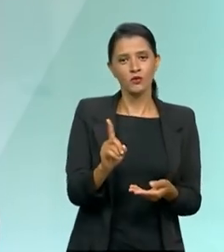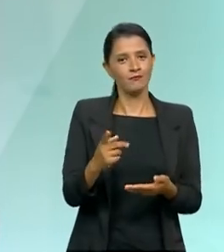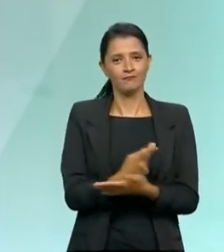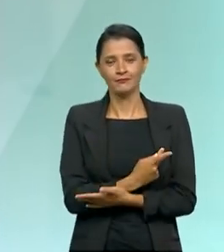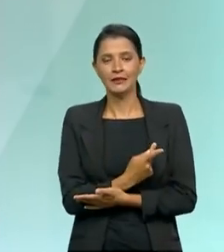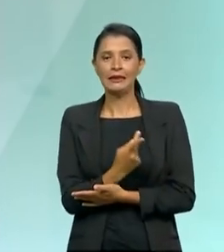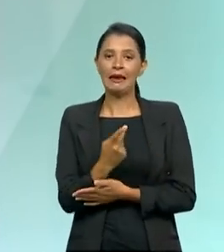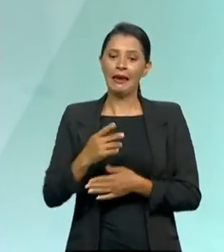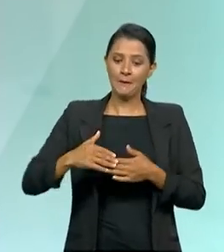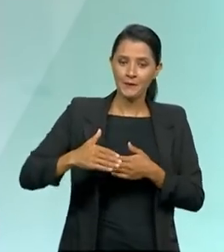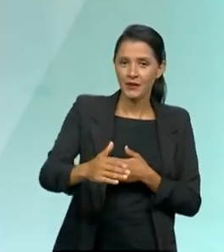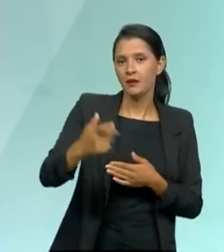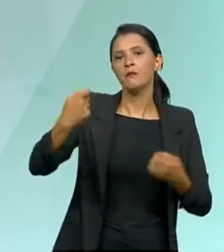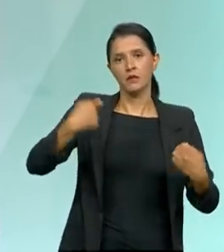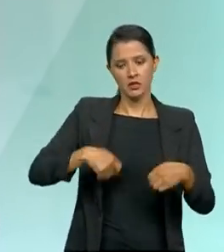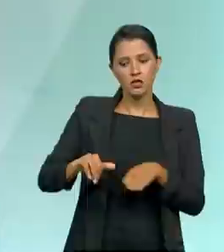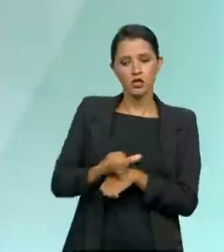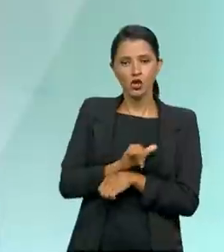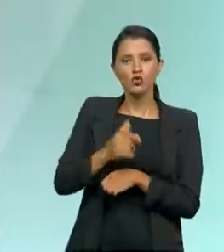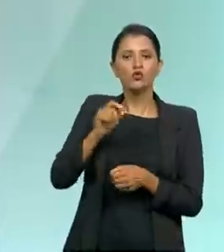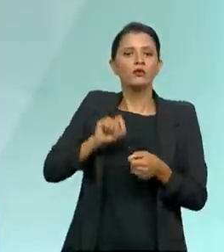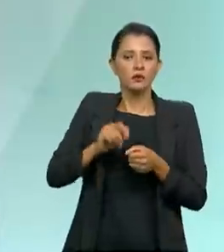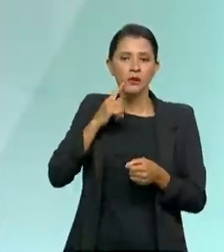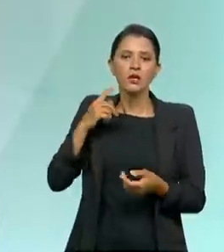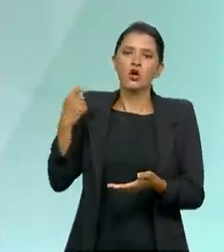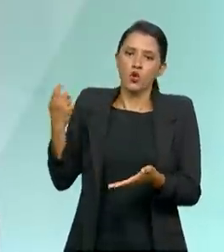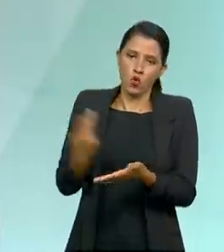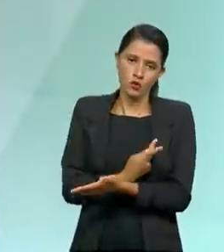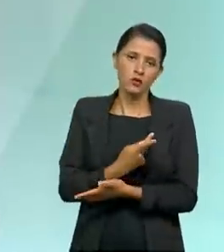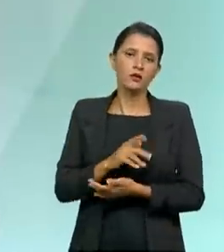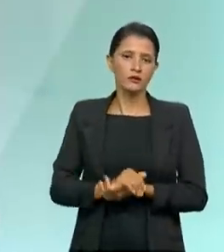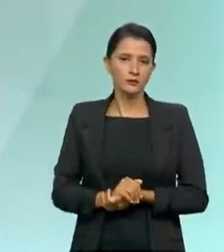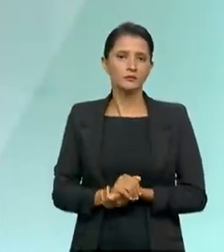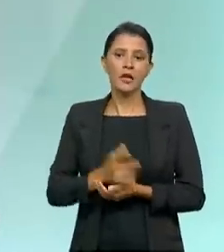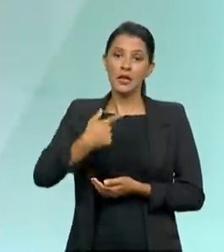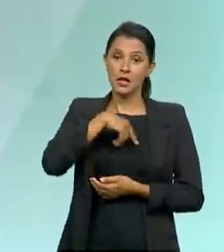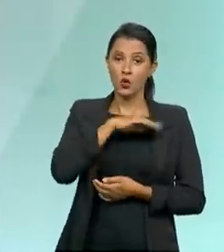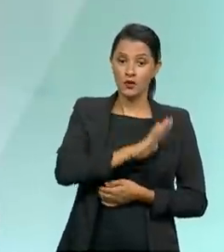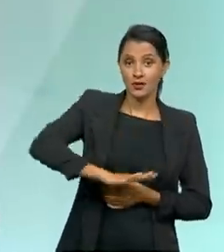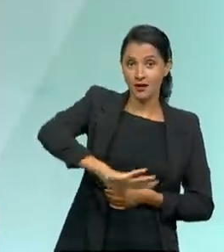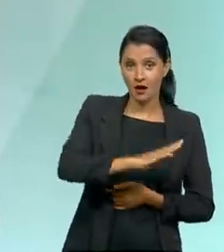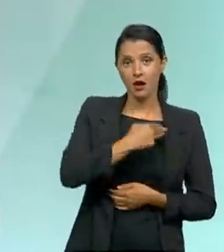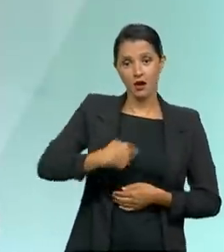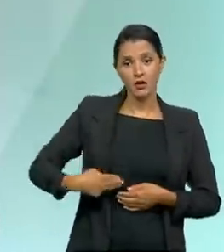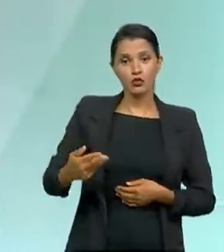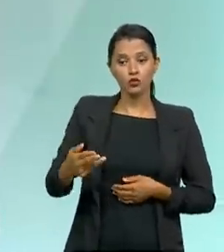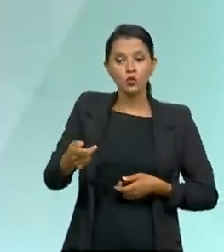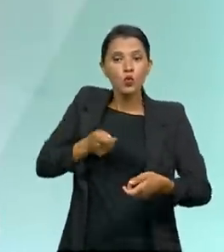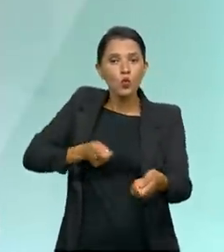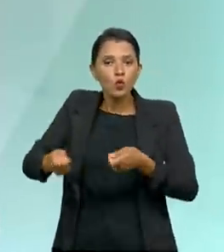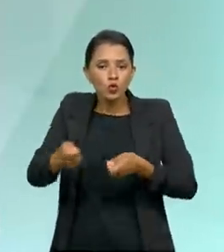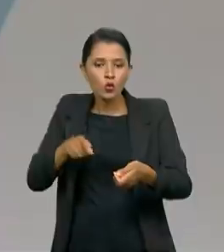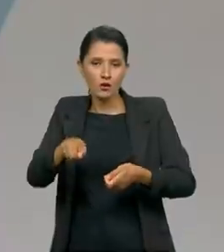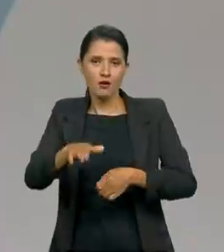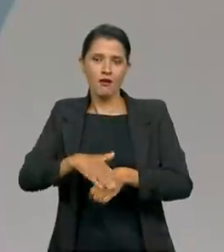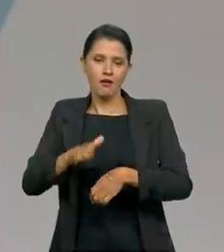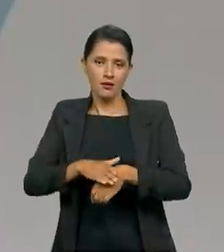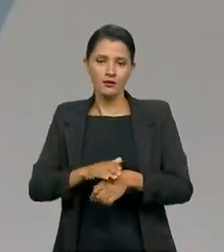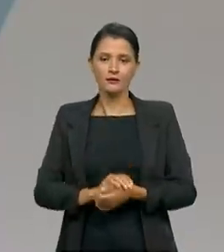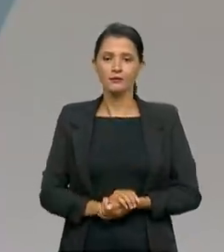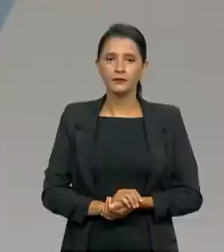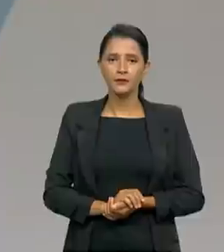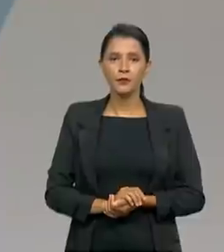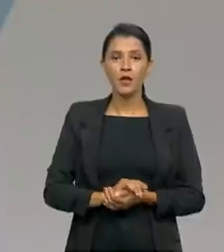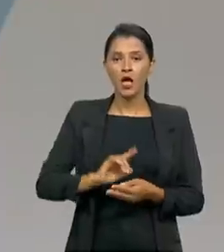daí, eu tenho que tomar medidas para que isso seja cumprido. Então, a gente atua na governança muito no aspecto do controle. E o último